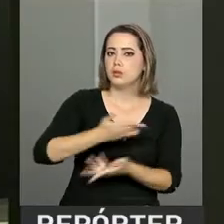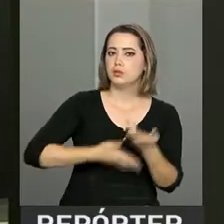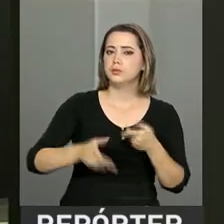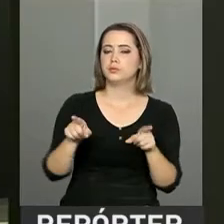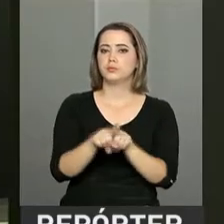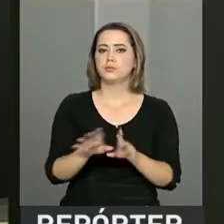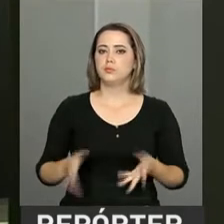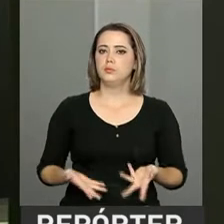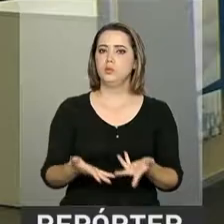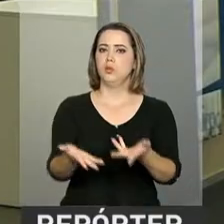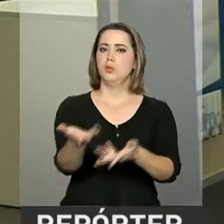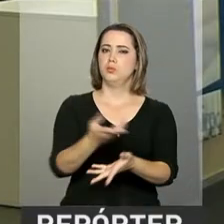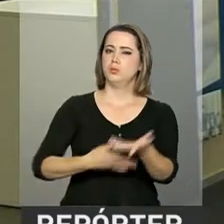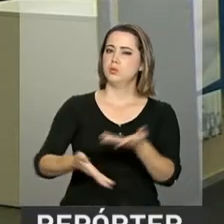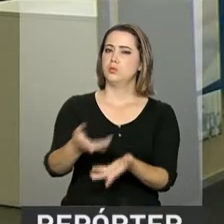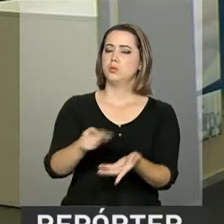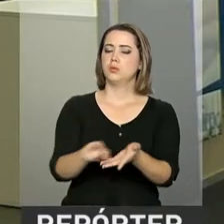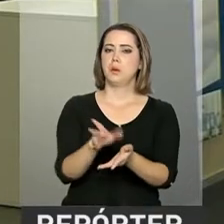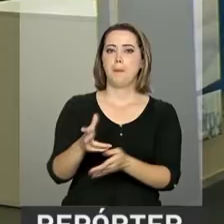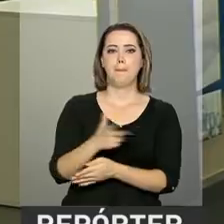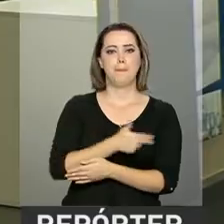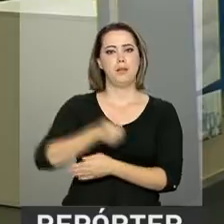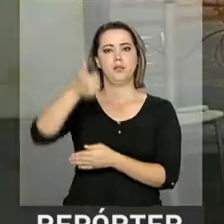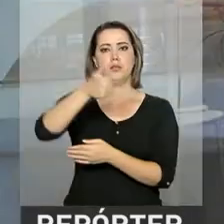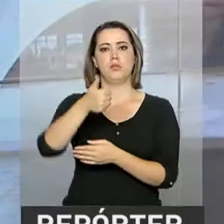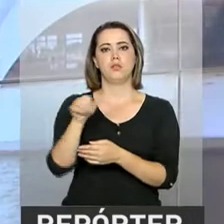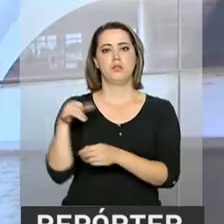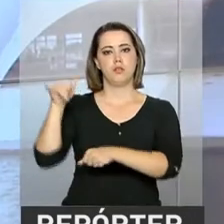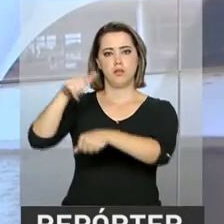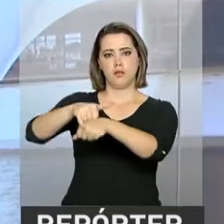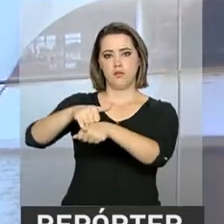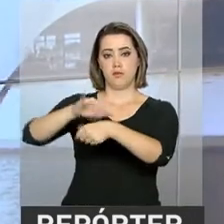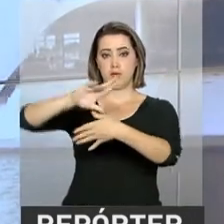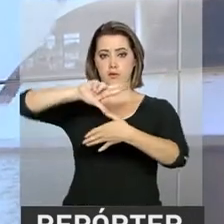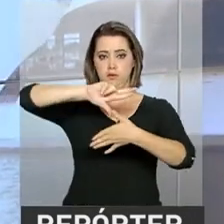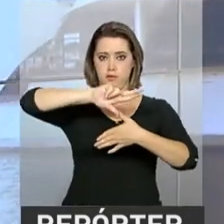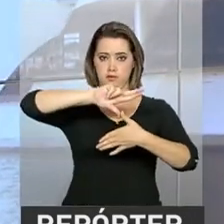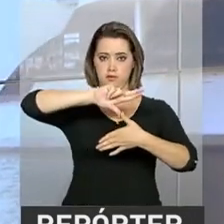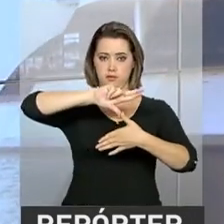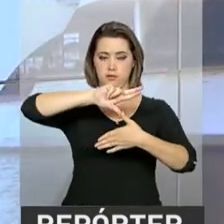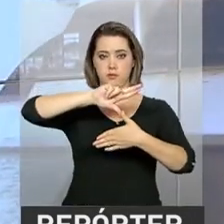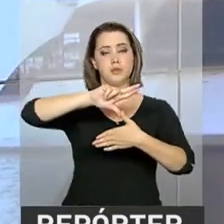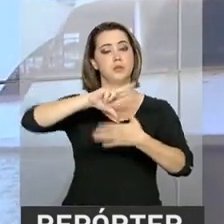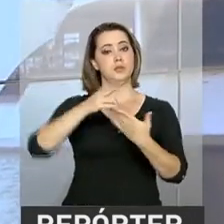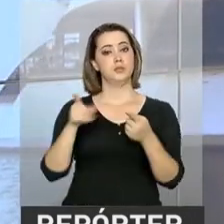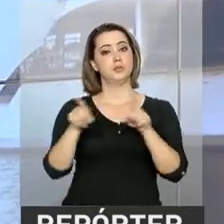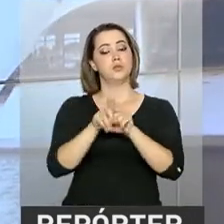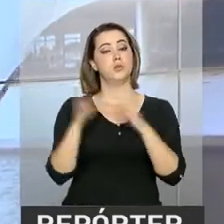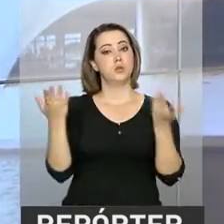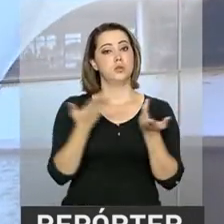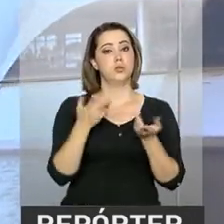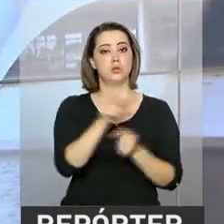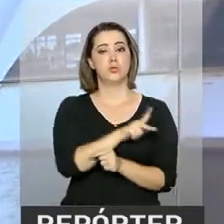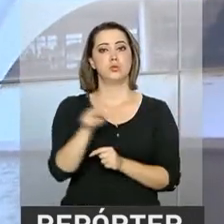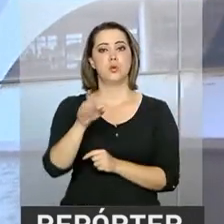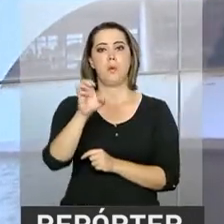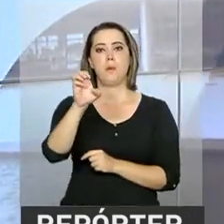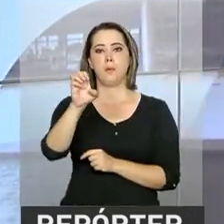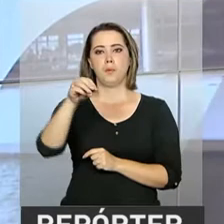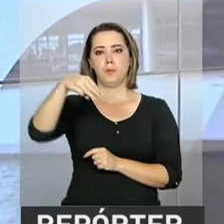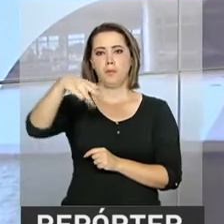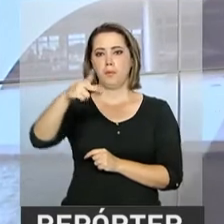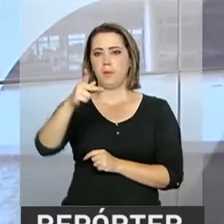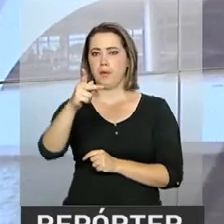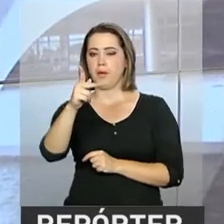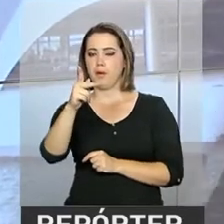negócios e fortalecer a aviação na América Latina. E hoje o presidente da EmbraTour esteve na feira e comentou